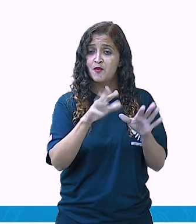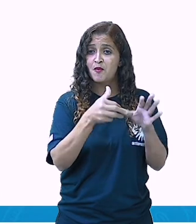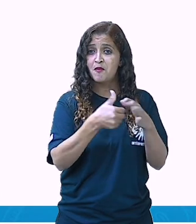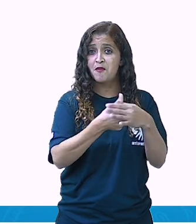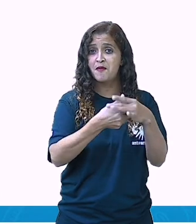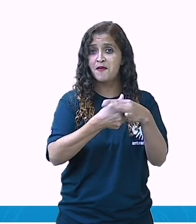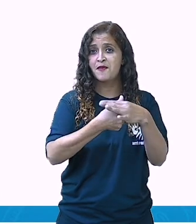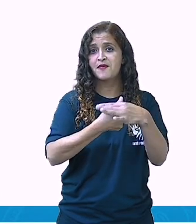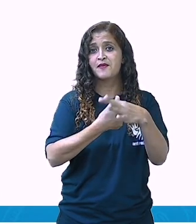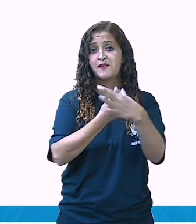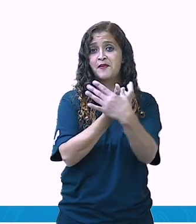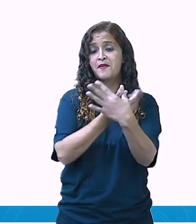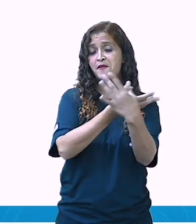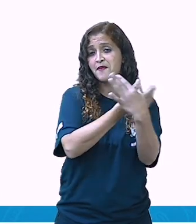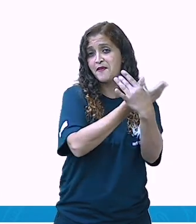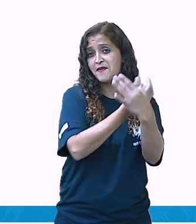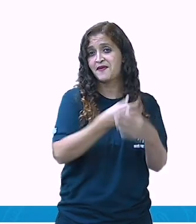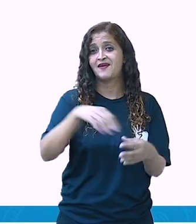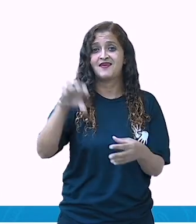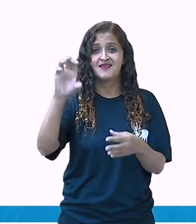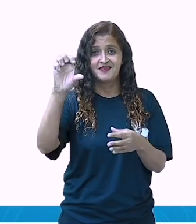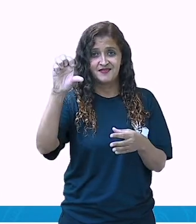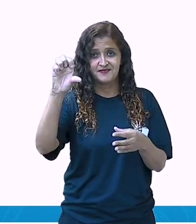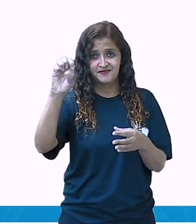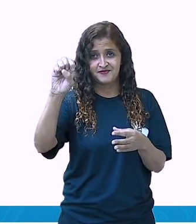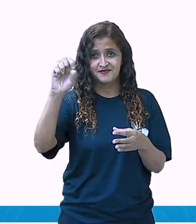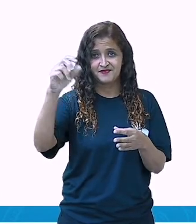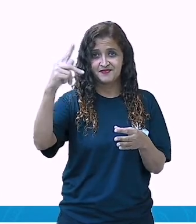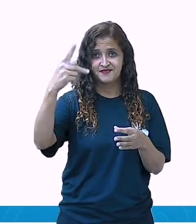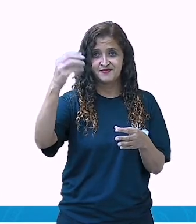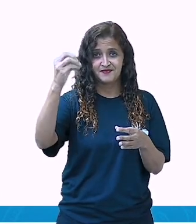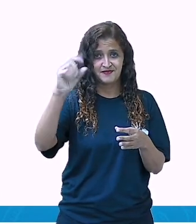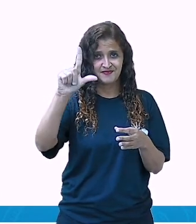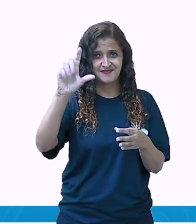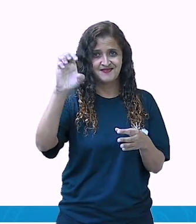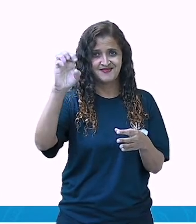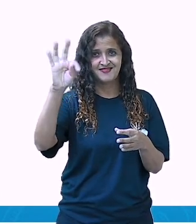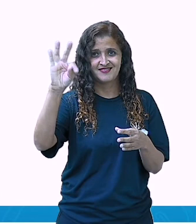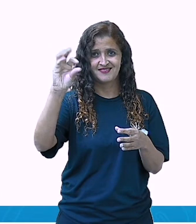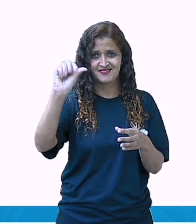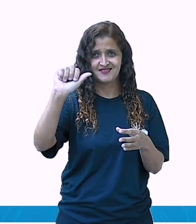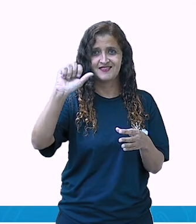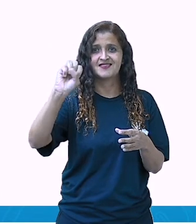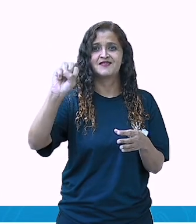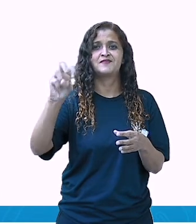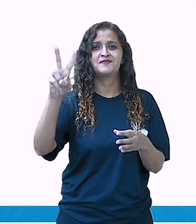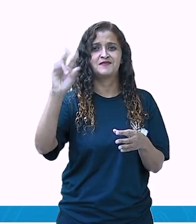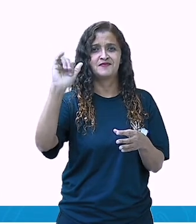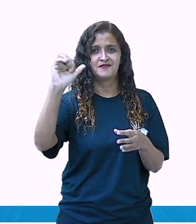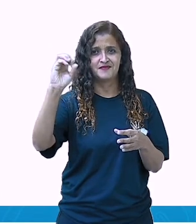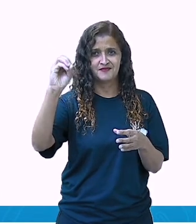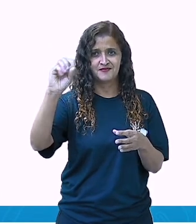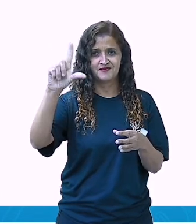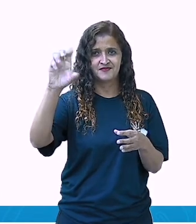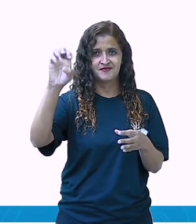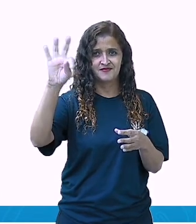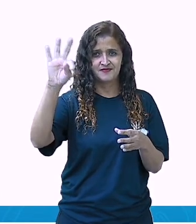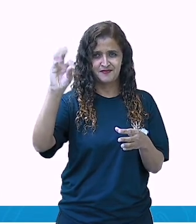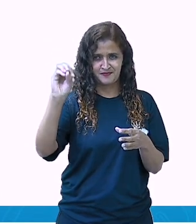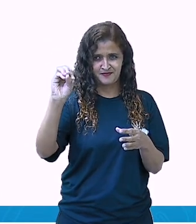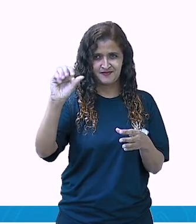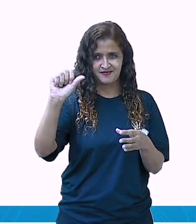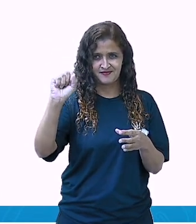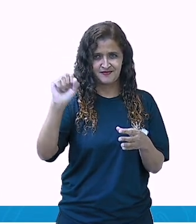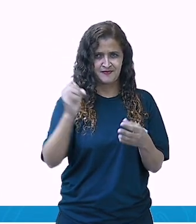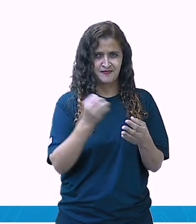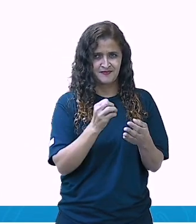Tem muita criança espoleta aí? Vamos sentar e assistir a aula. Aprender. Agora é o momento de estudar.